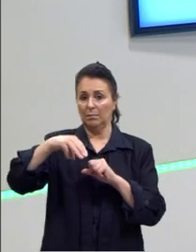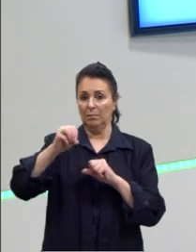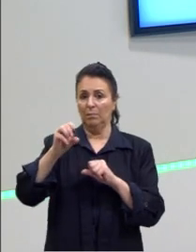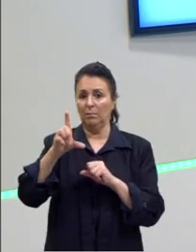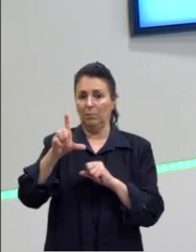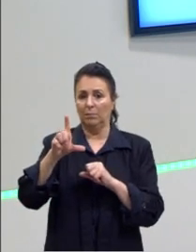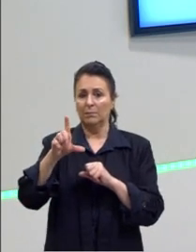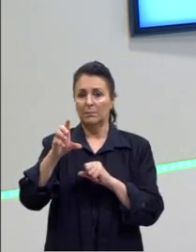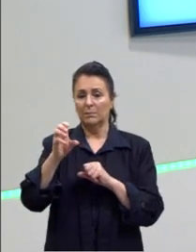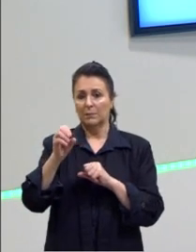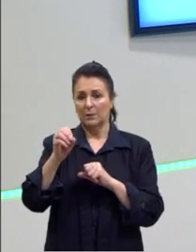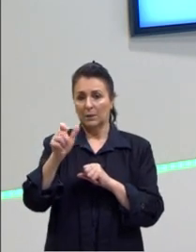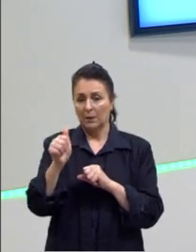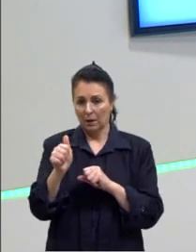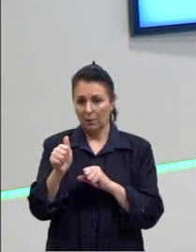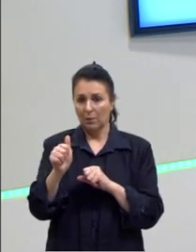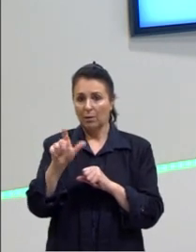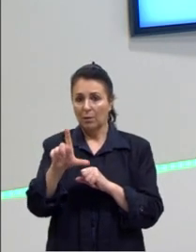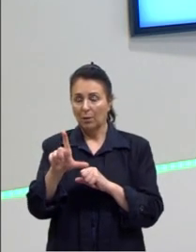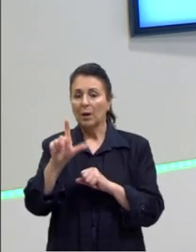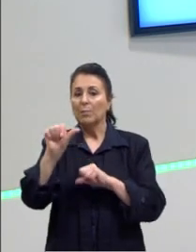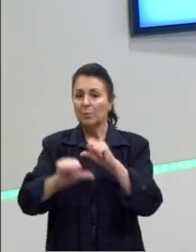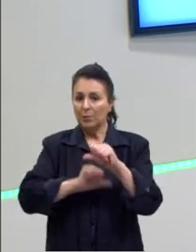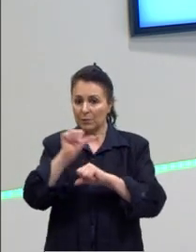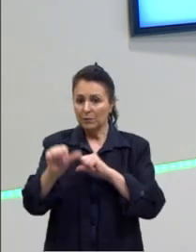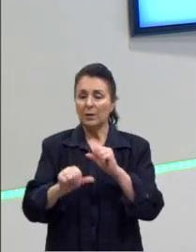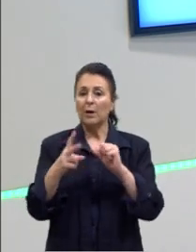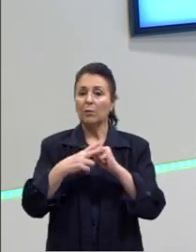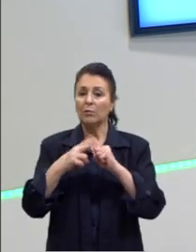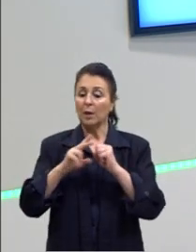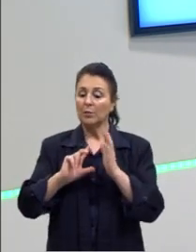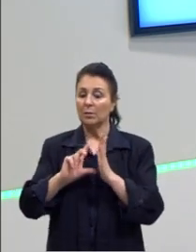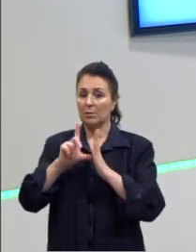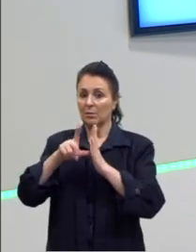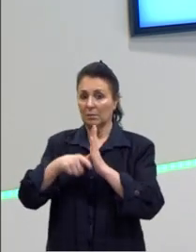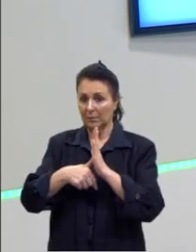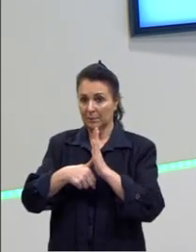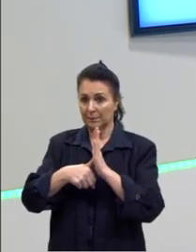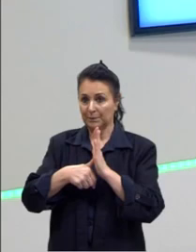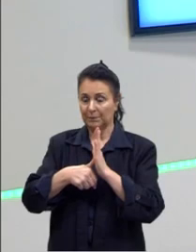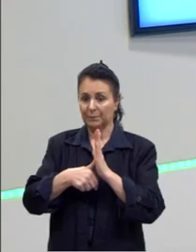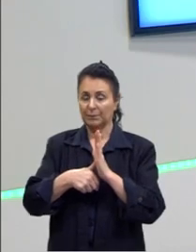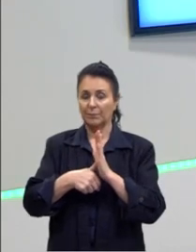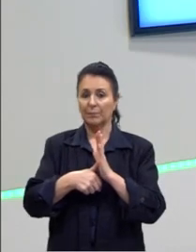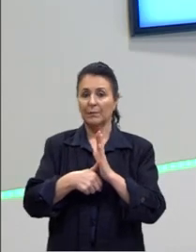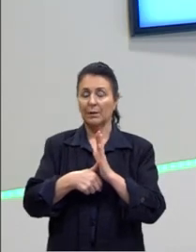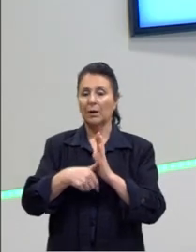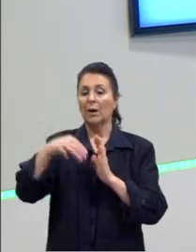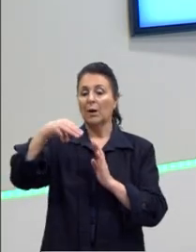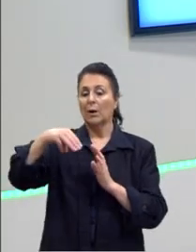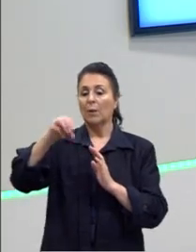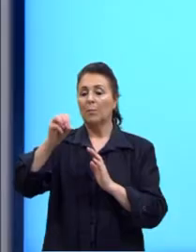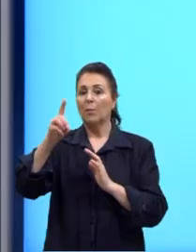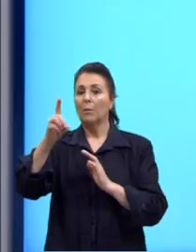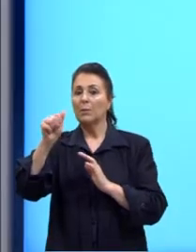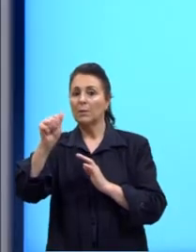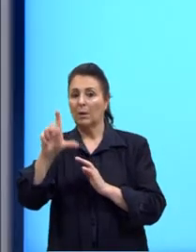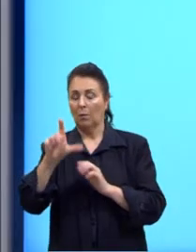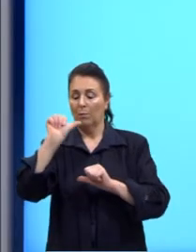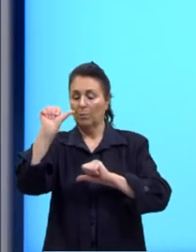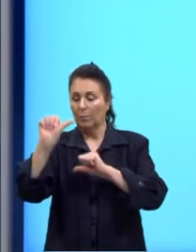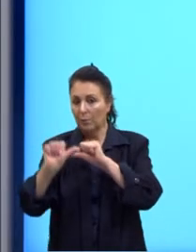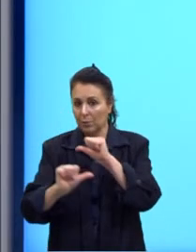modifica o quê? O verbo que vem depois. Então, eu tenho aqui, ó, o modal que modifica